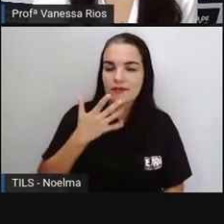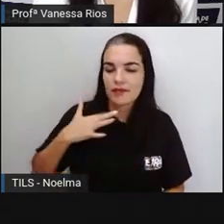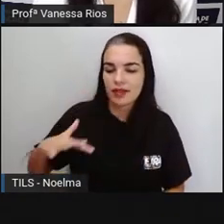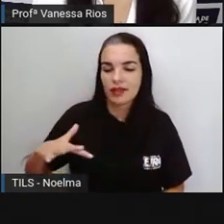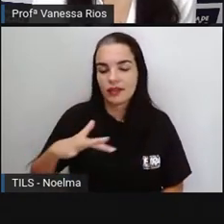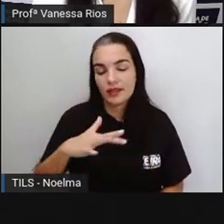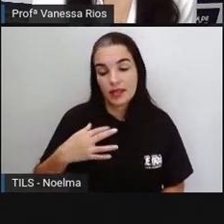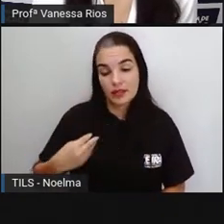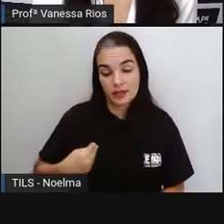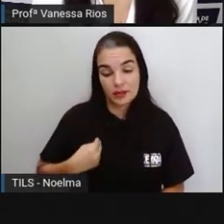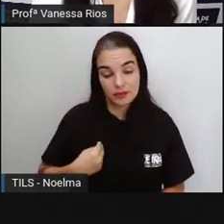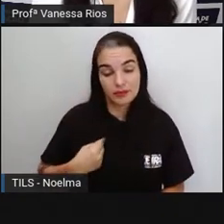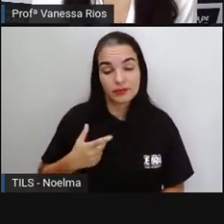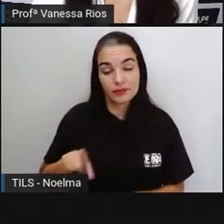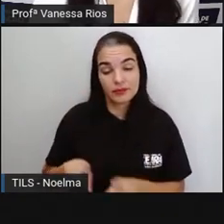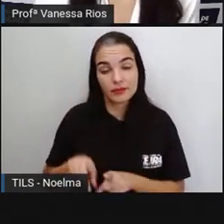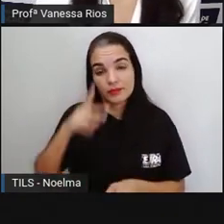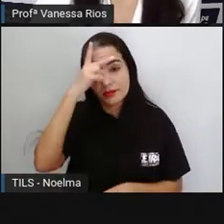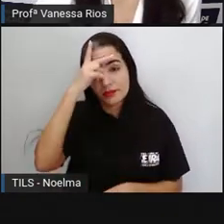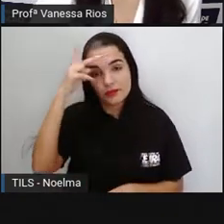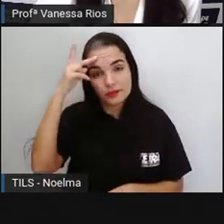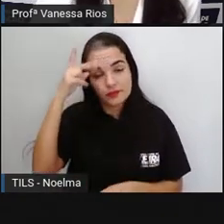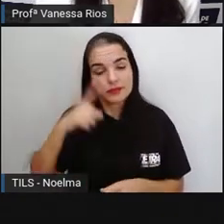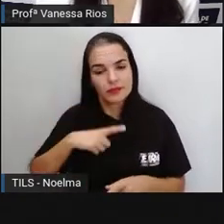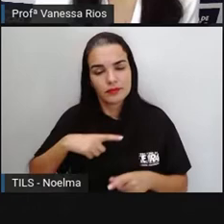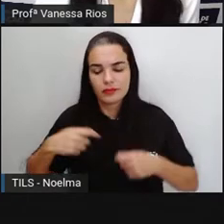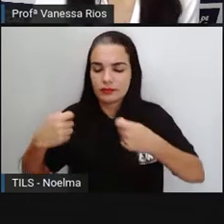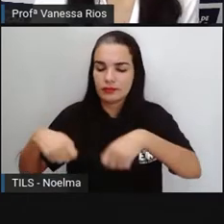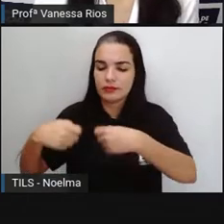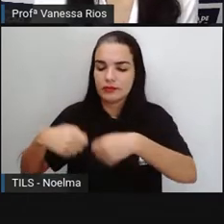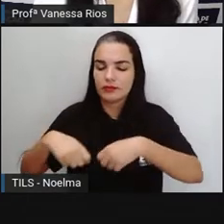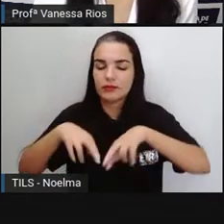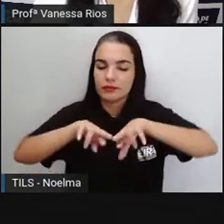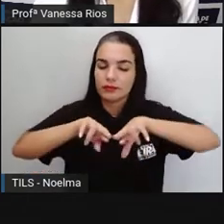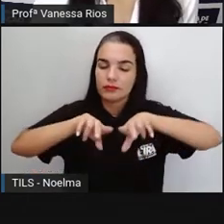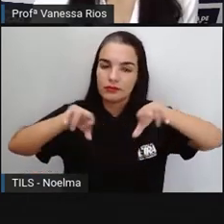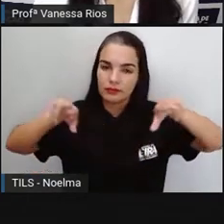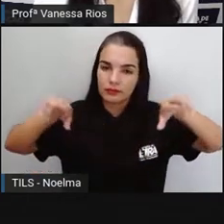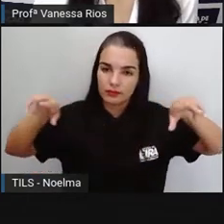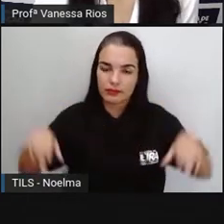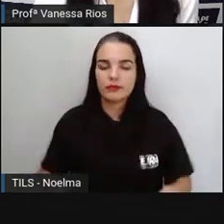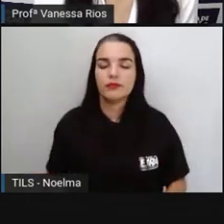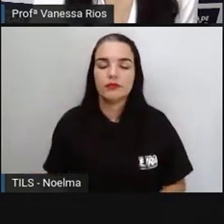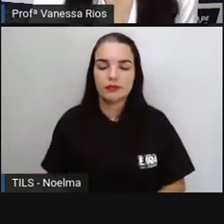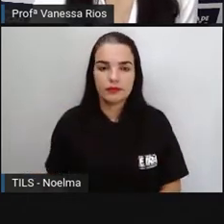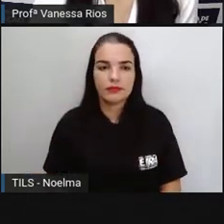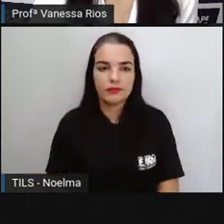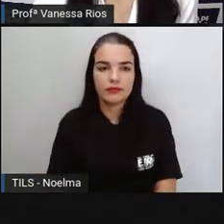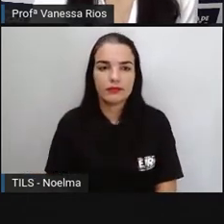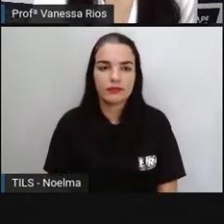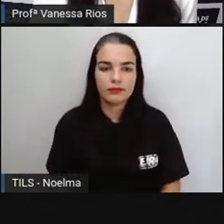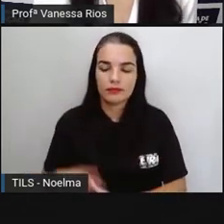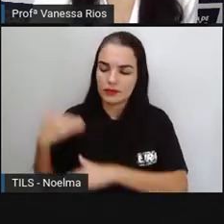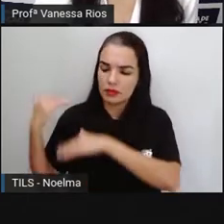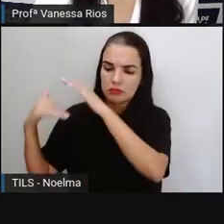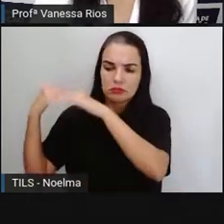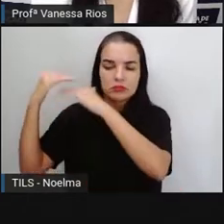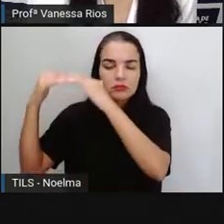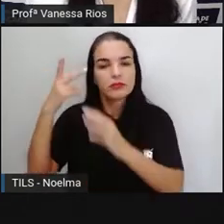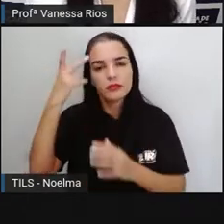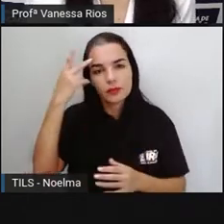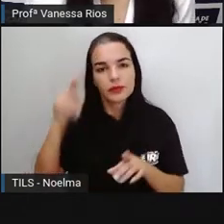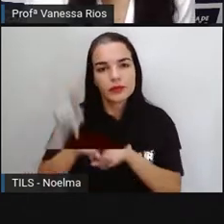também de pessoas que têm necessidades diferentes e que precisam ser atendidas, né? E desenvolvidas e também